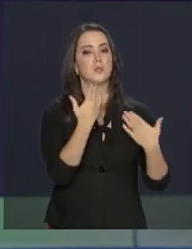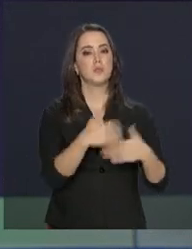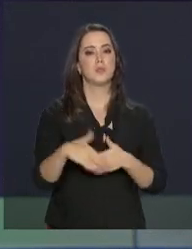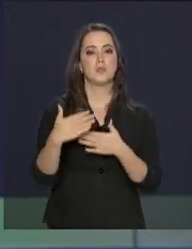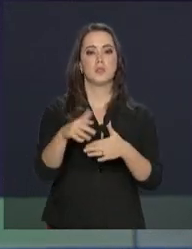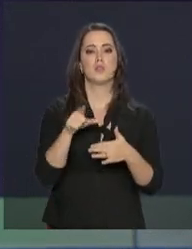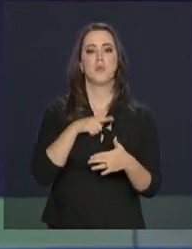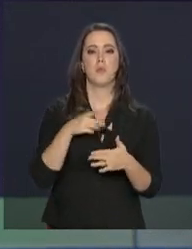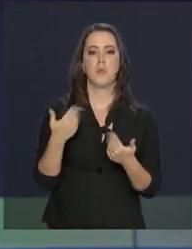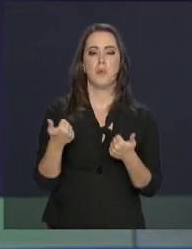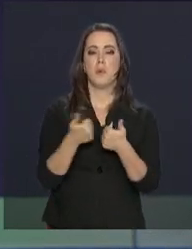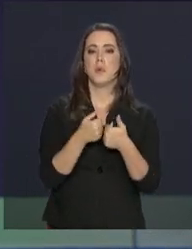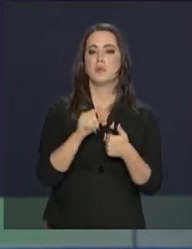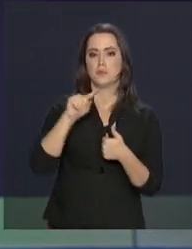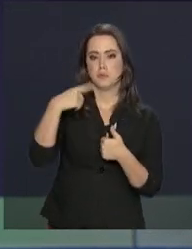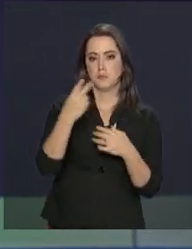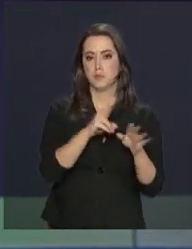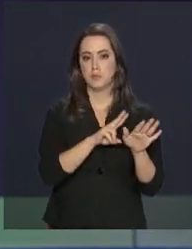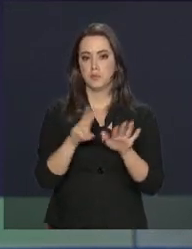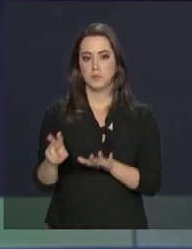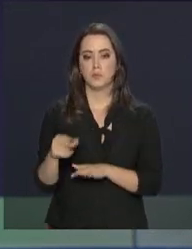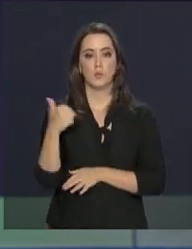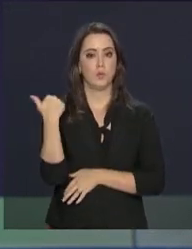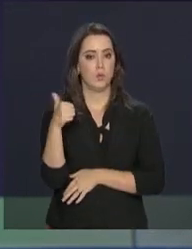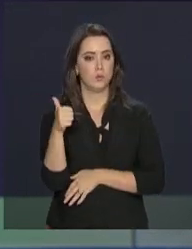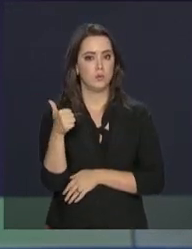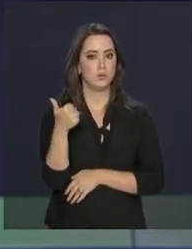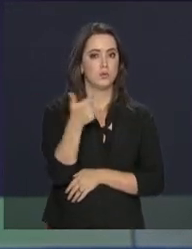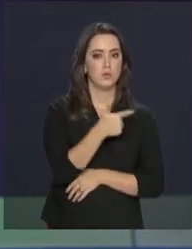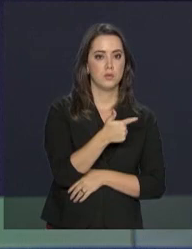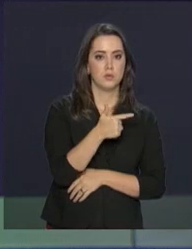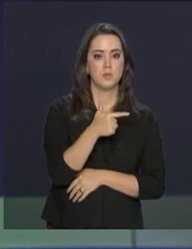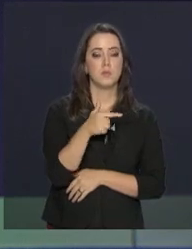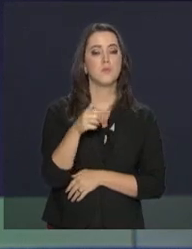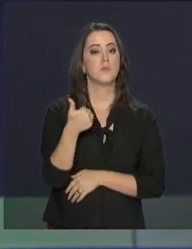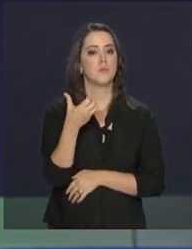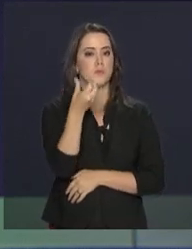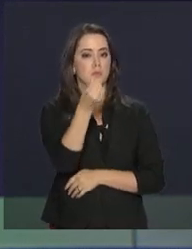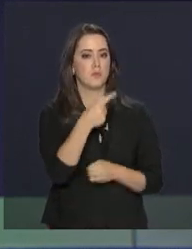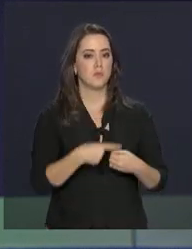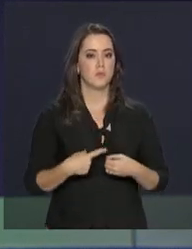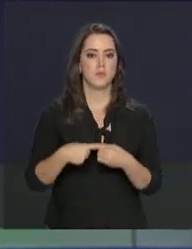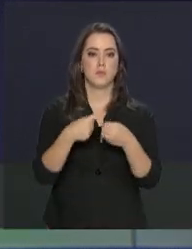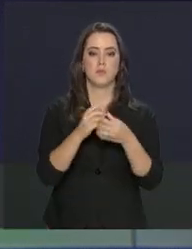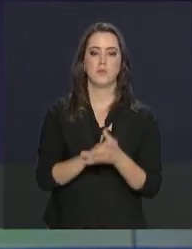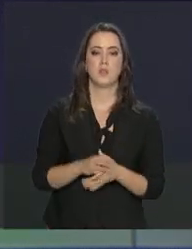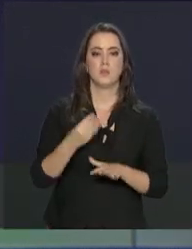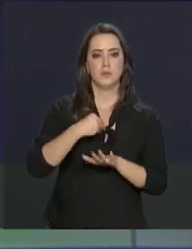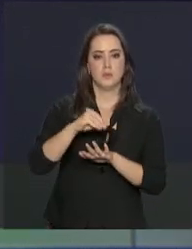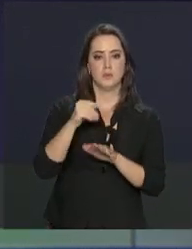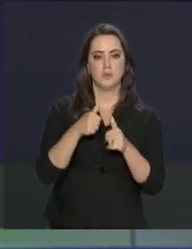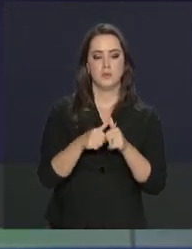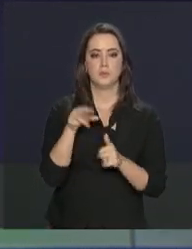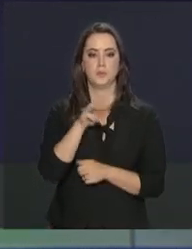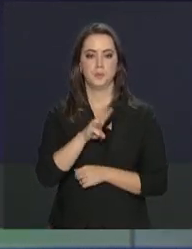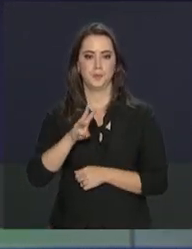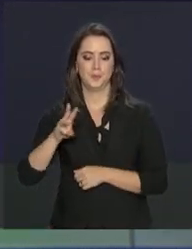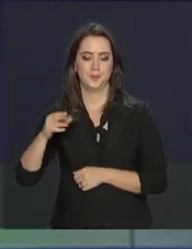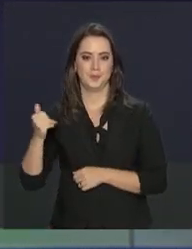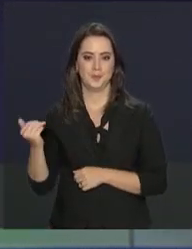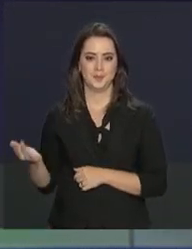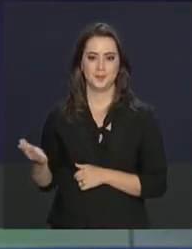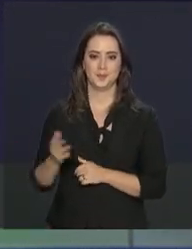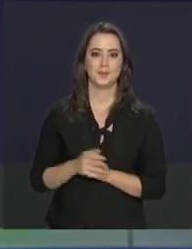novas provas serão já na próxima semana, nos dias 11 e 12, em 16 municípios. As informações estão